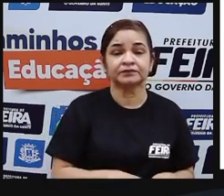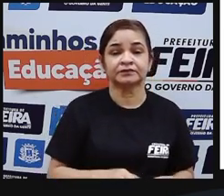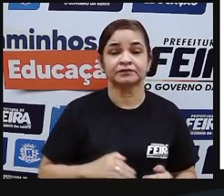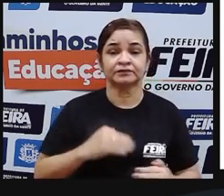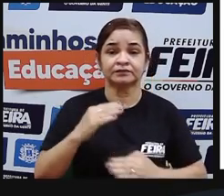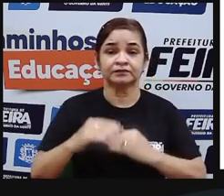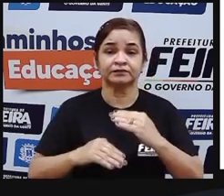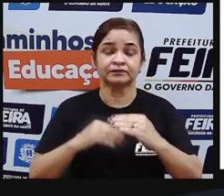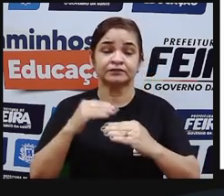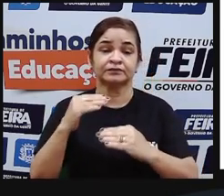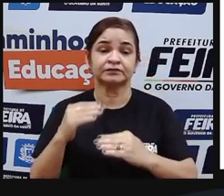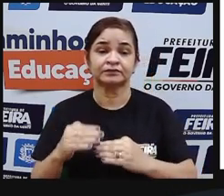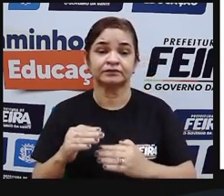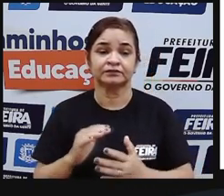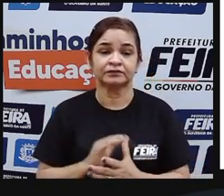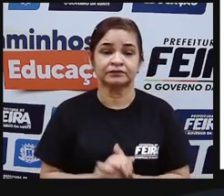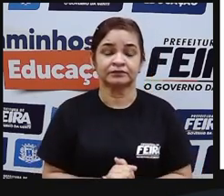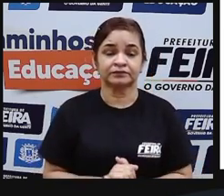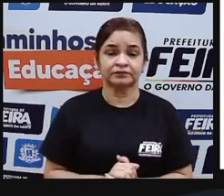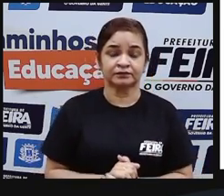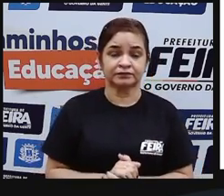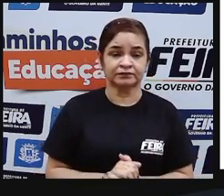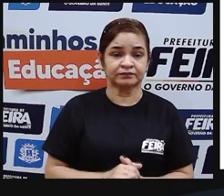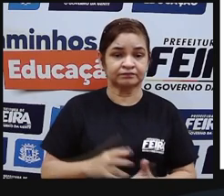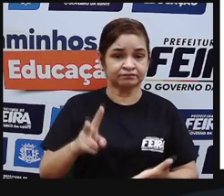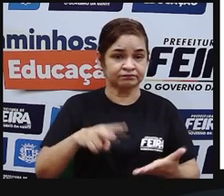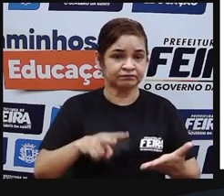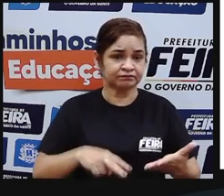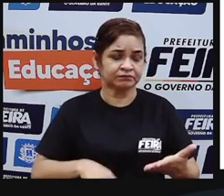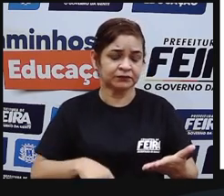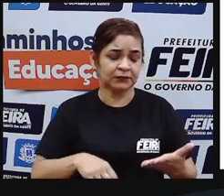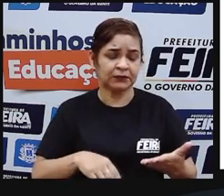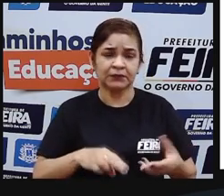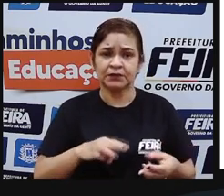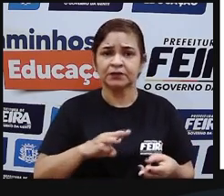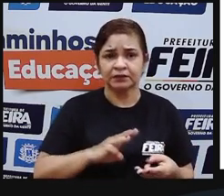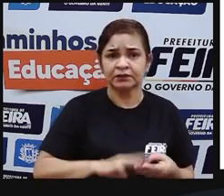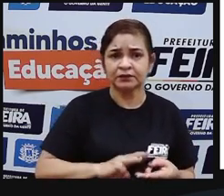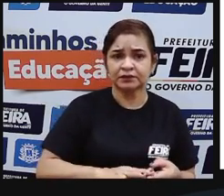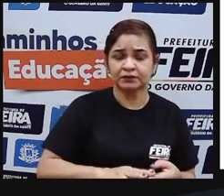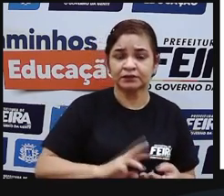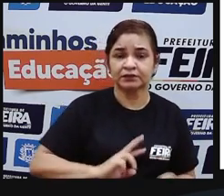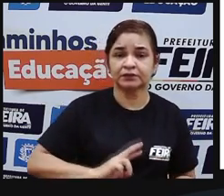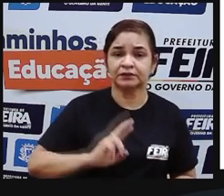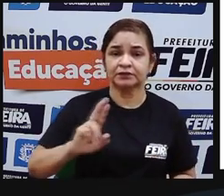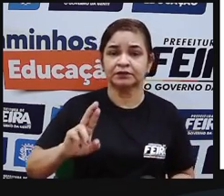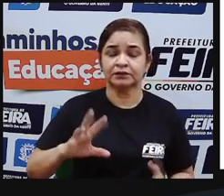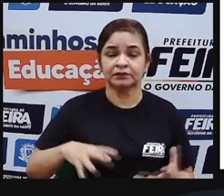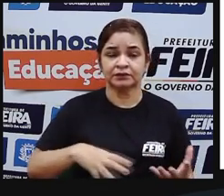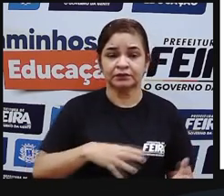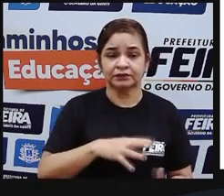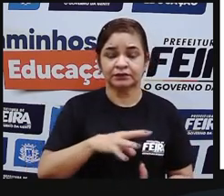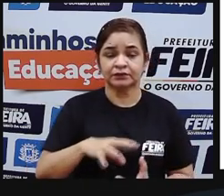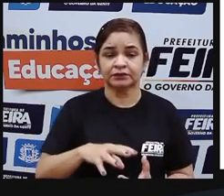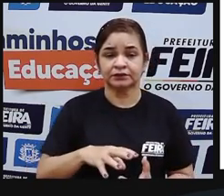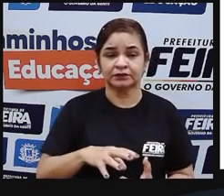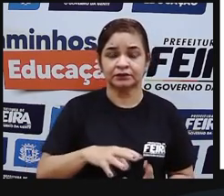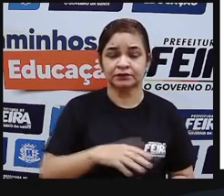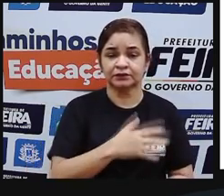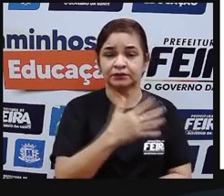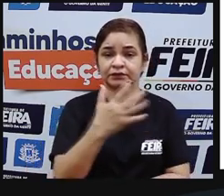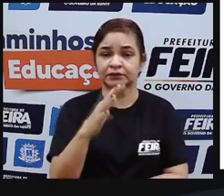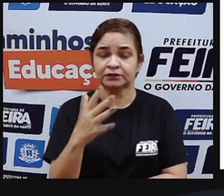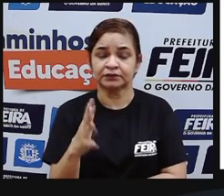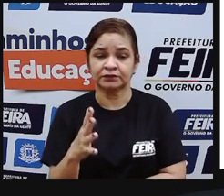desenvolveram um complexo sistema de contabilidade e sua religião era uma mistura de culto à natureza e a